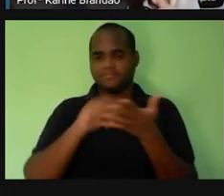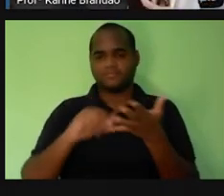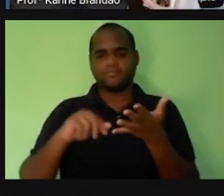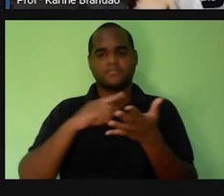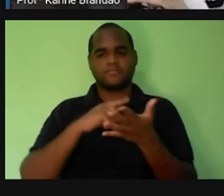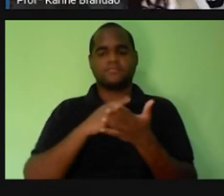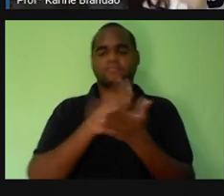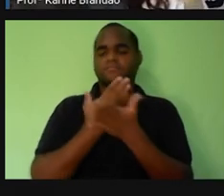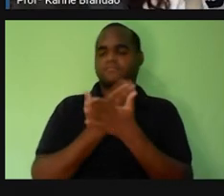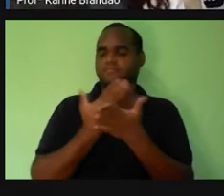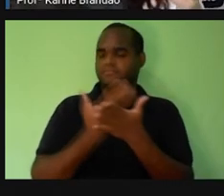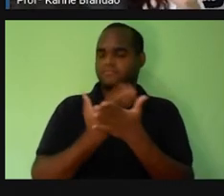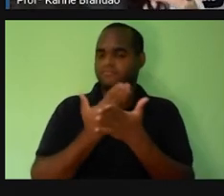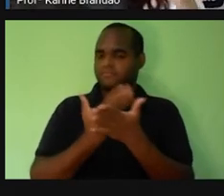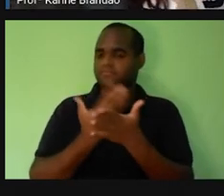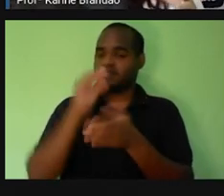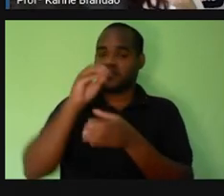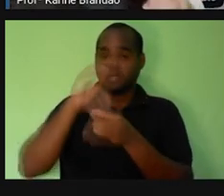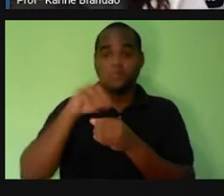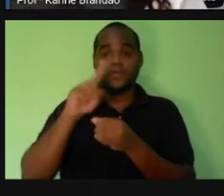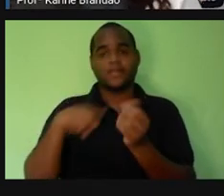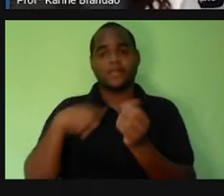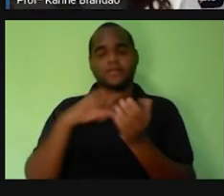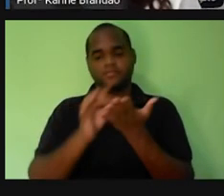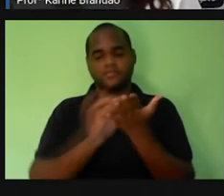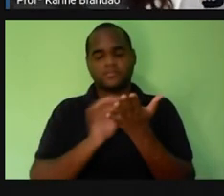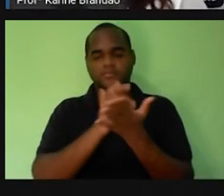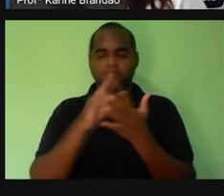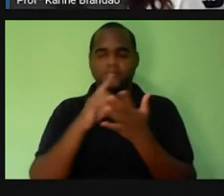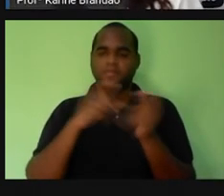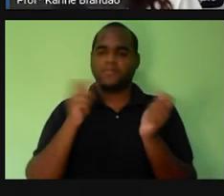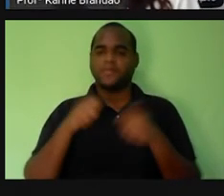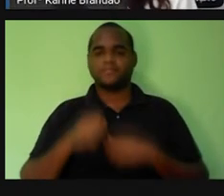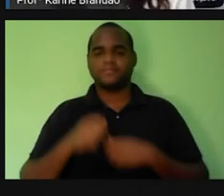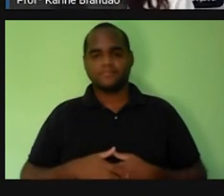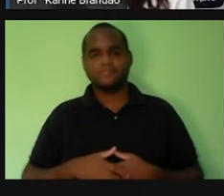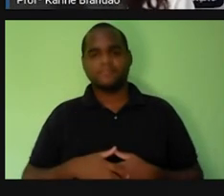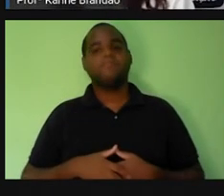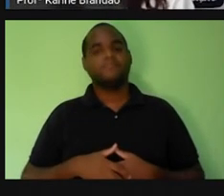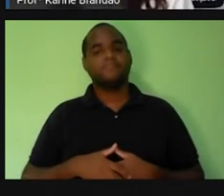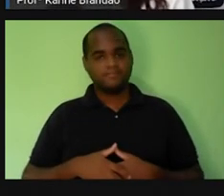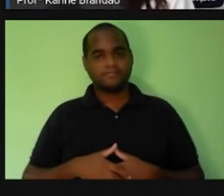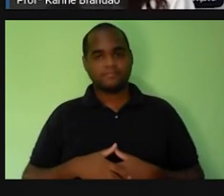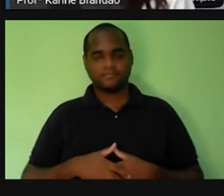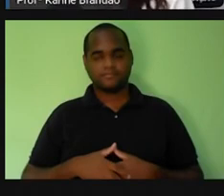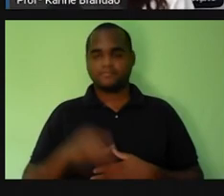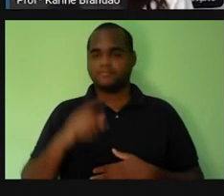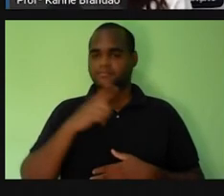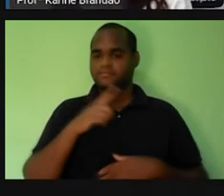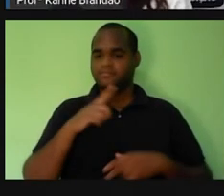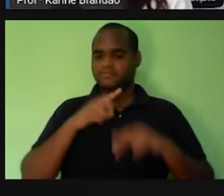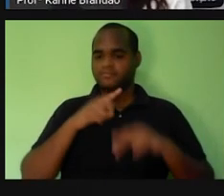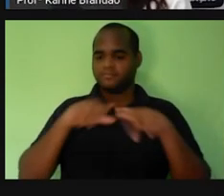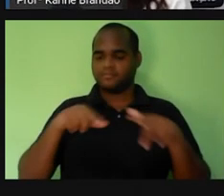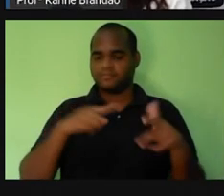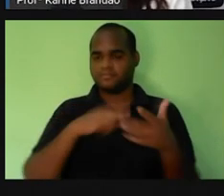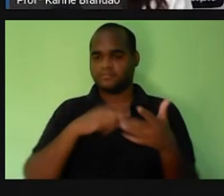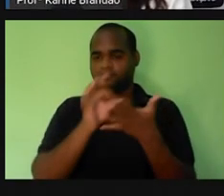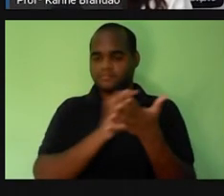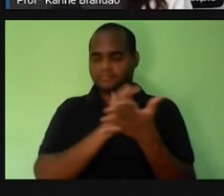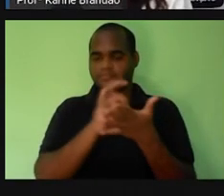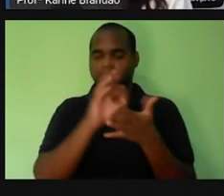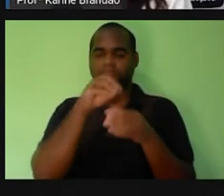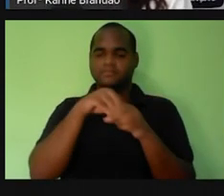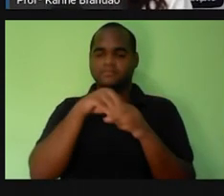dentro desse nível que é a célula, né? E aí, então, pensando ainda na célula, nós vimos que